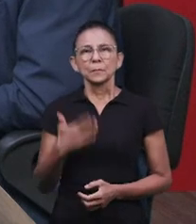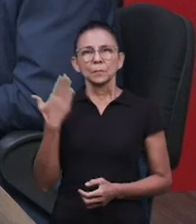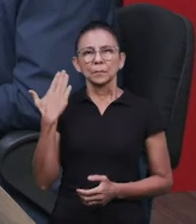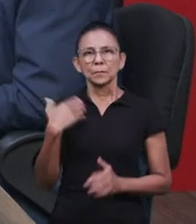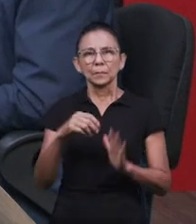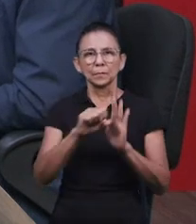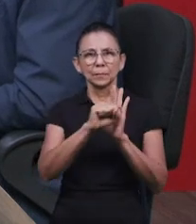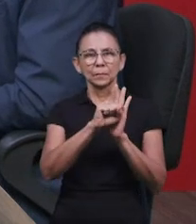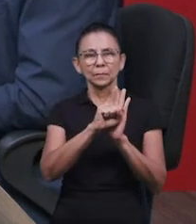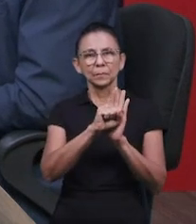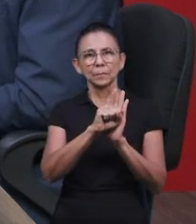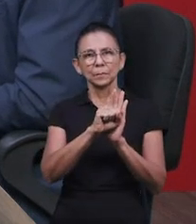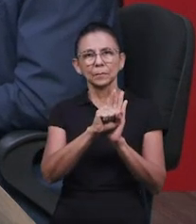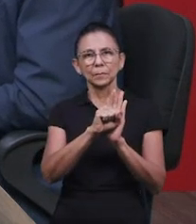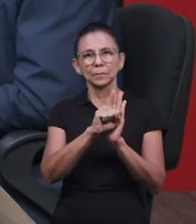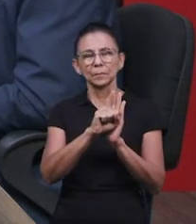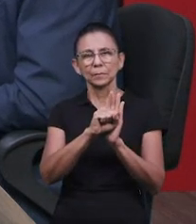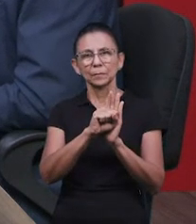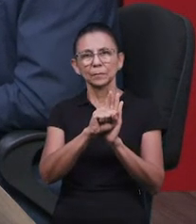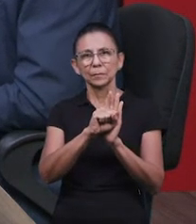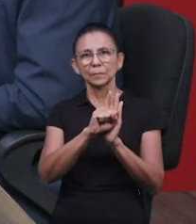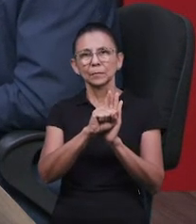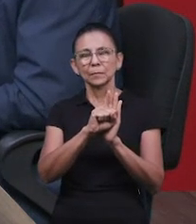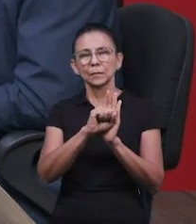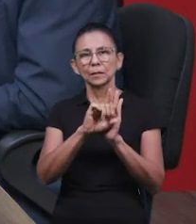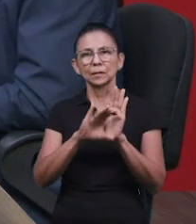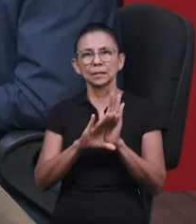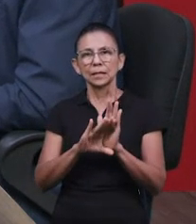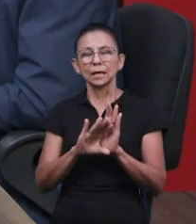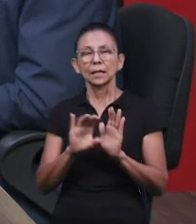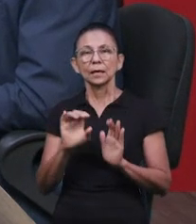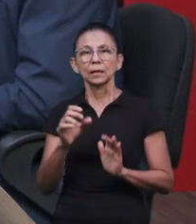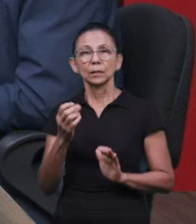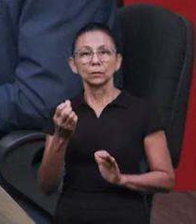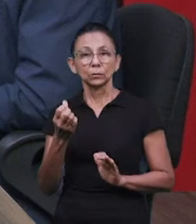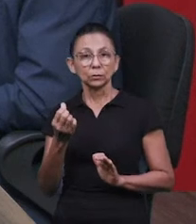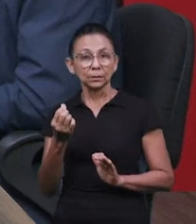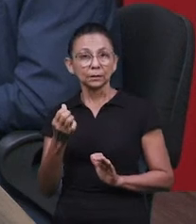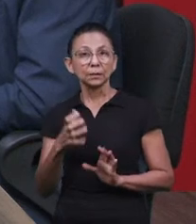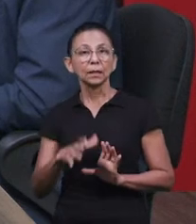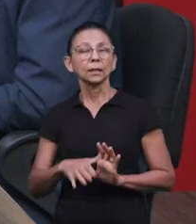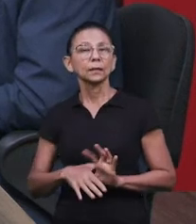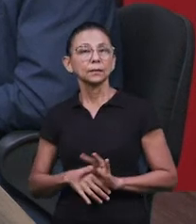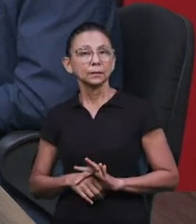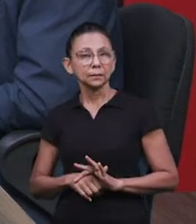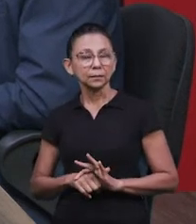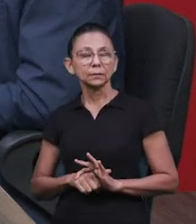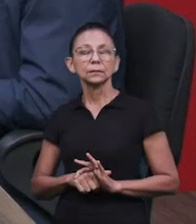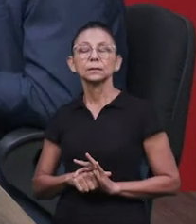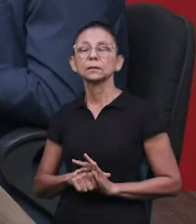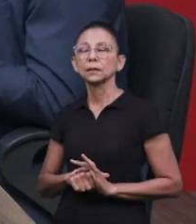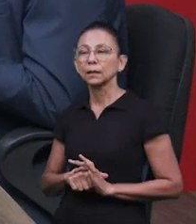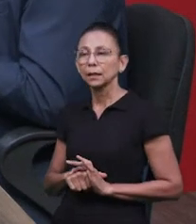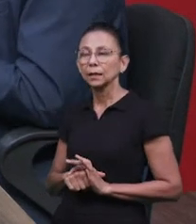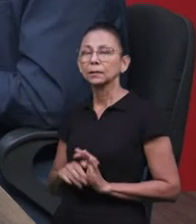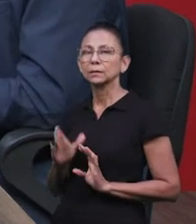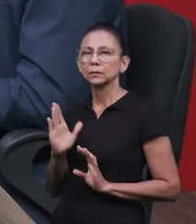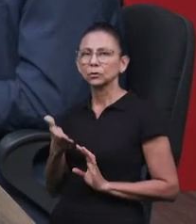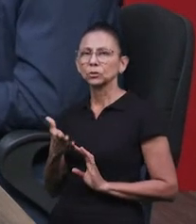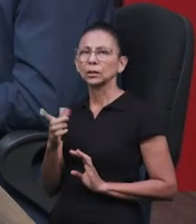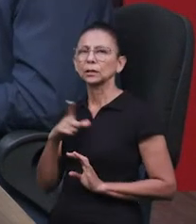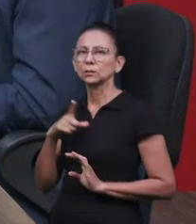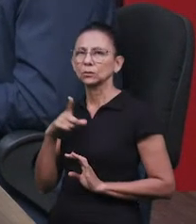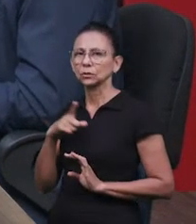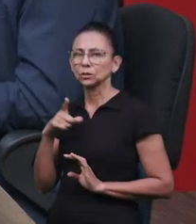os celtas faziam essa comemoração, iniciando a festividade de 31 de outubro, normalmente começava. Isso que antecedia o primeiro de